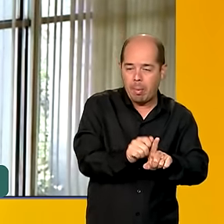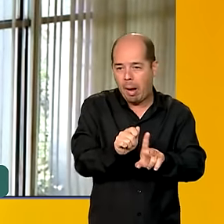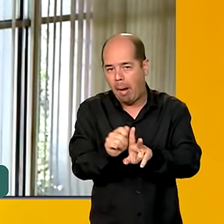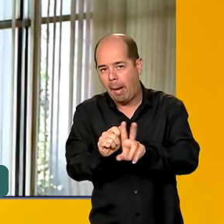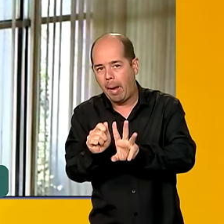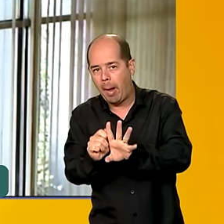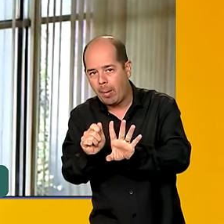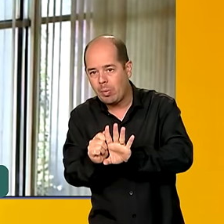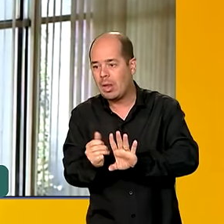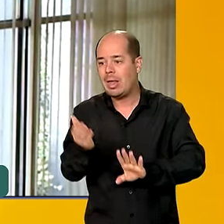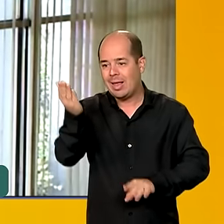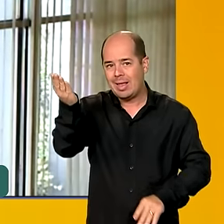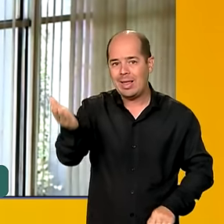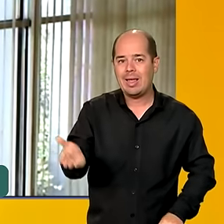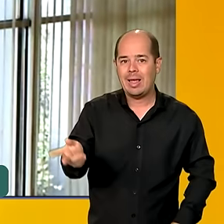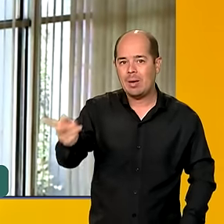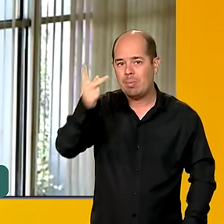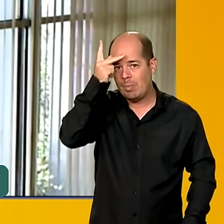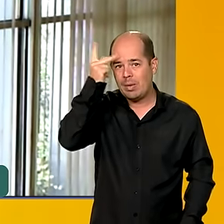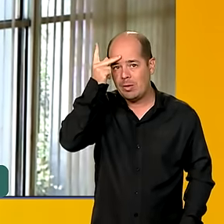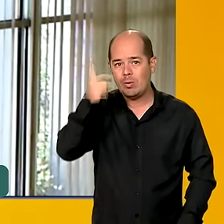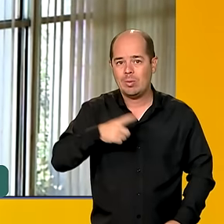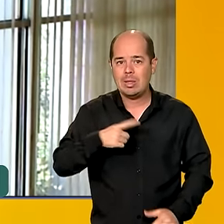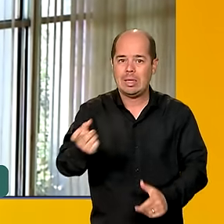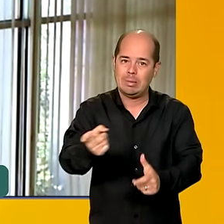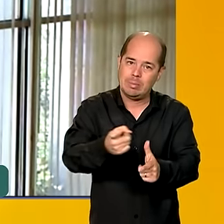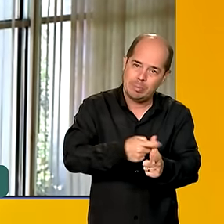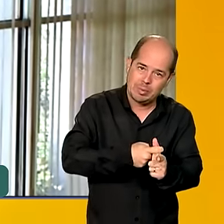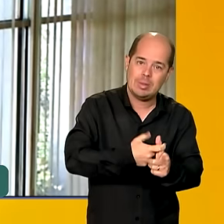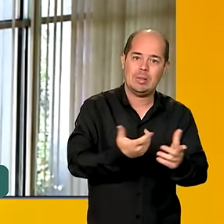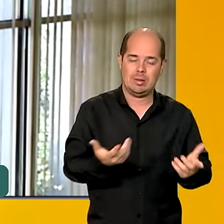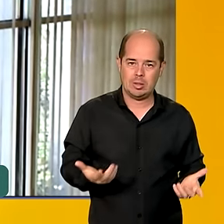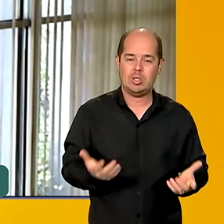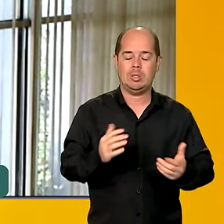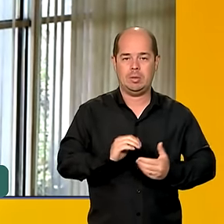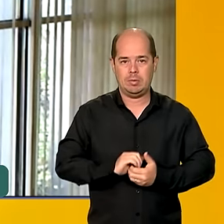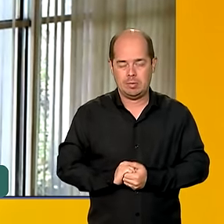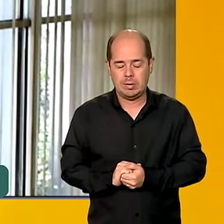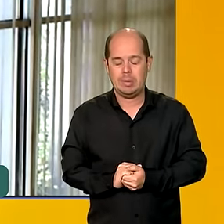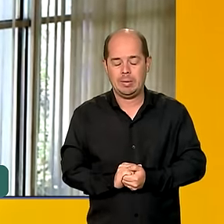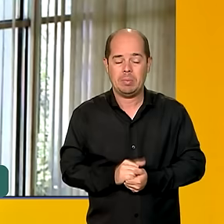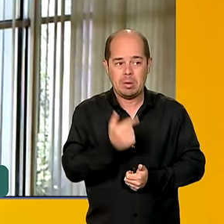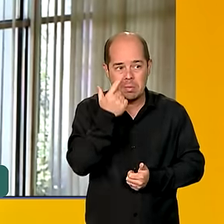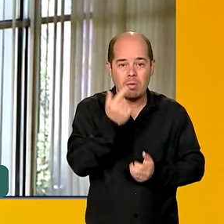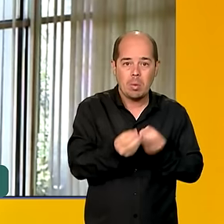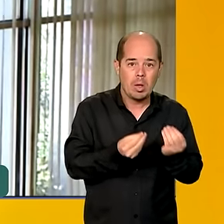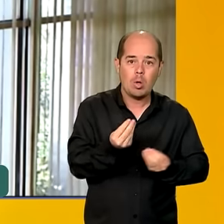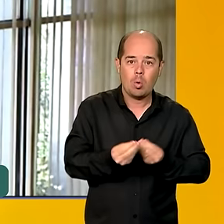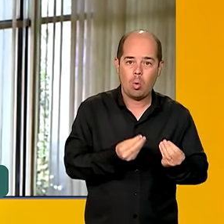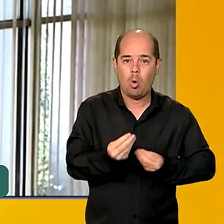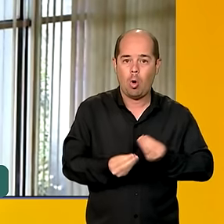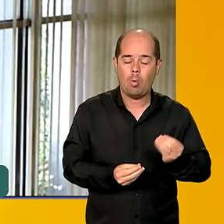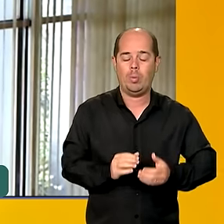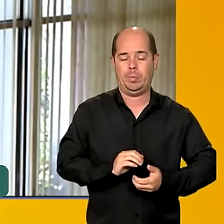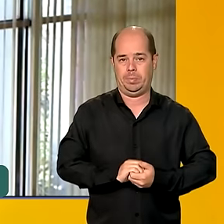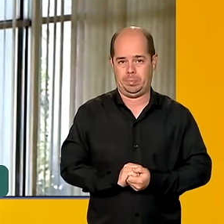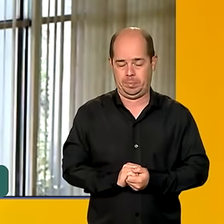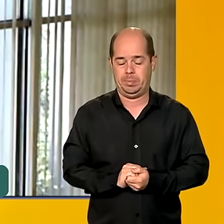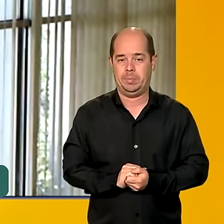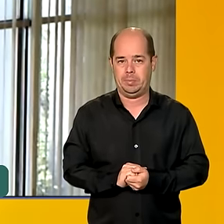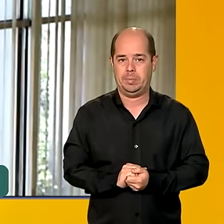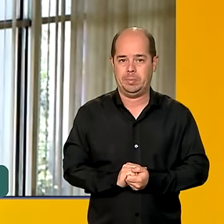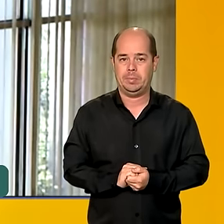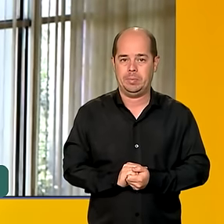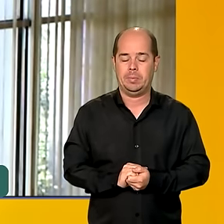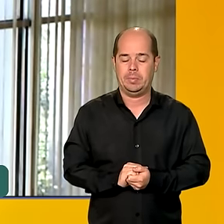aqueles consumidores que têm empréstimo, que têm crédito, que têm consignados. Uma série de